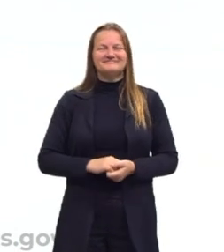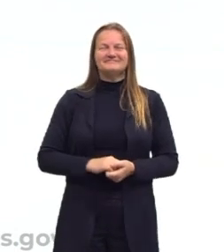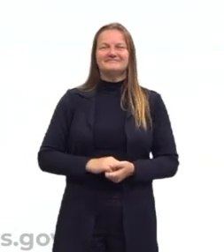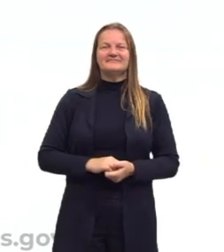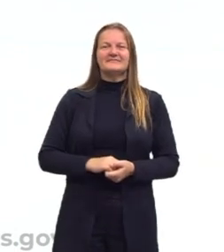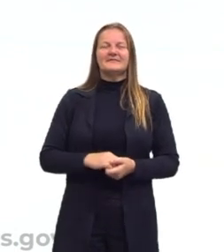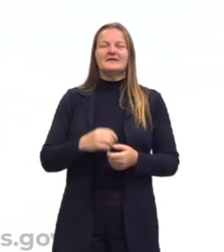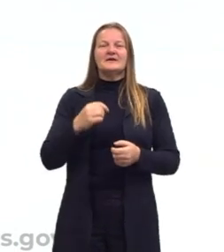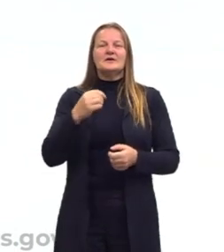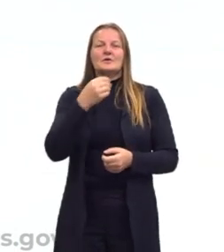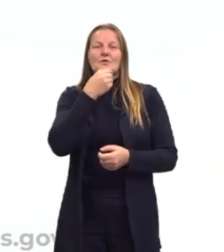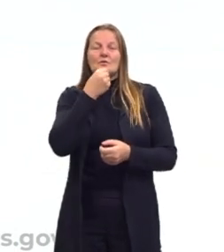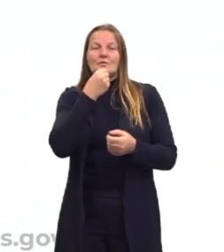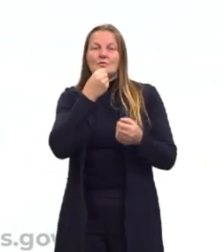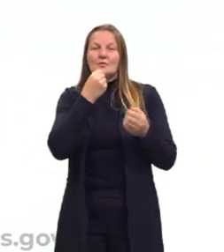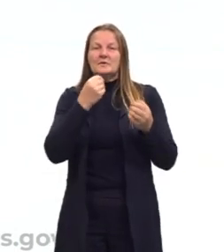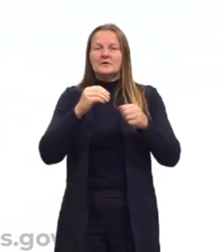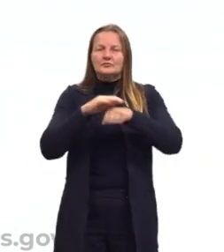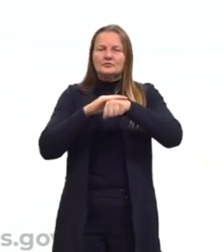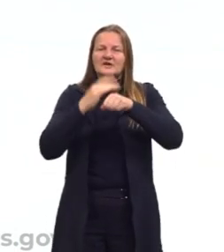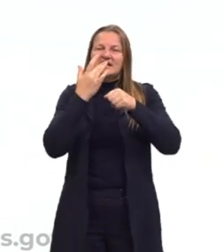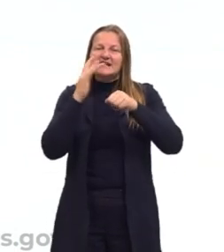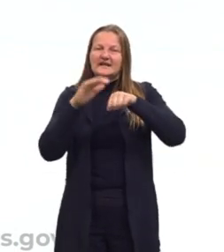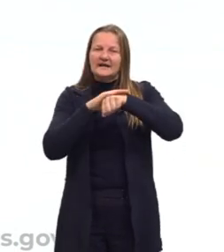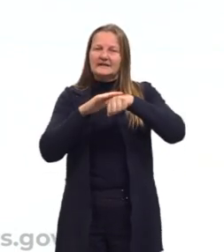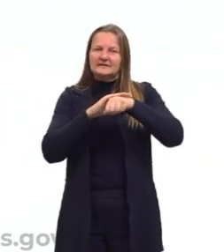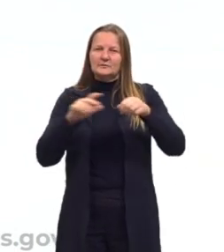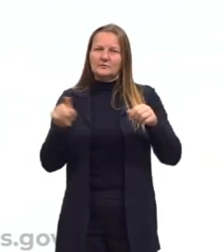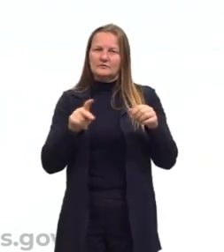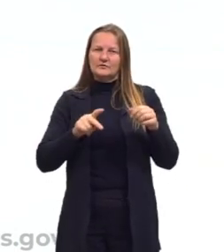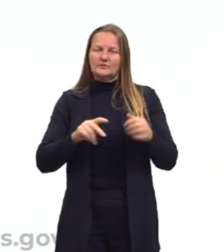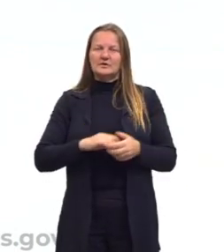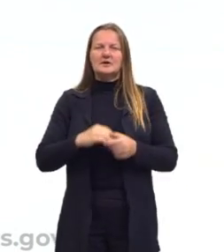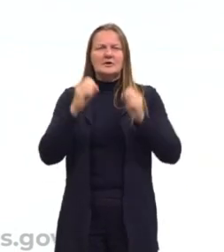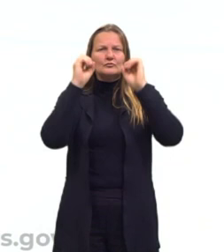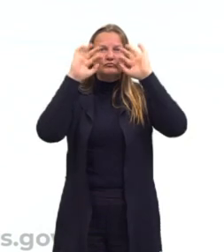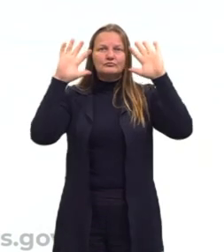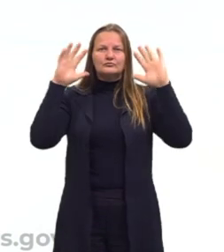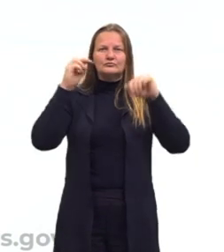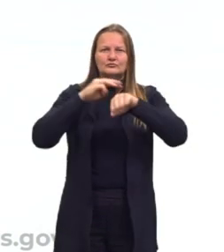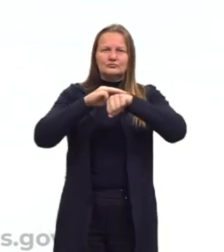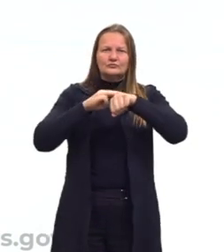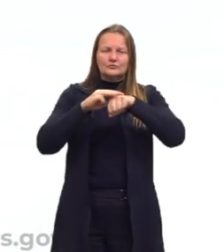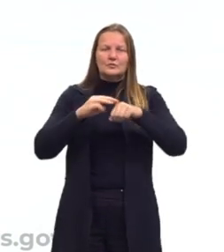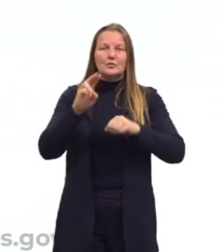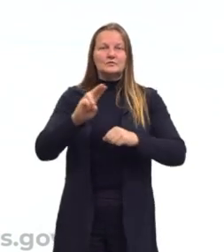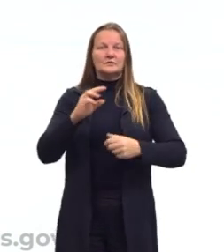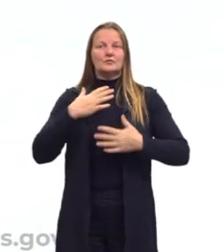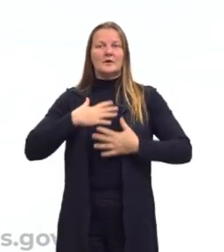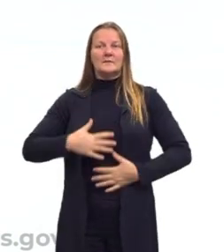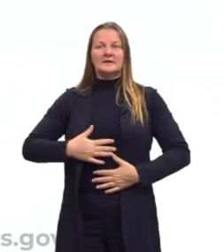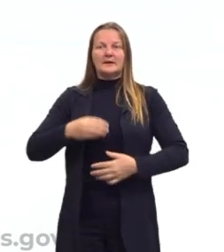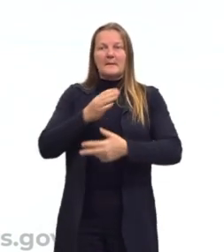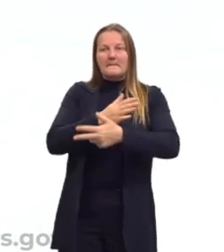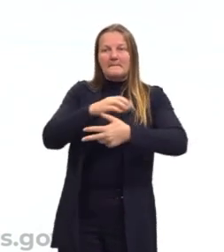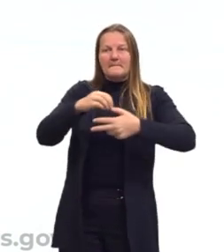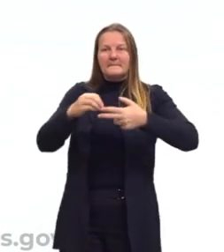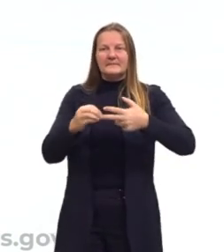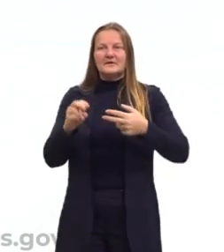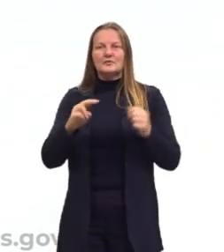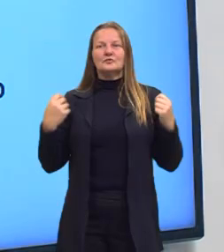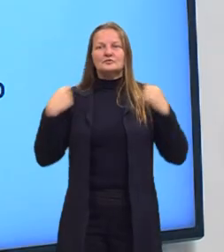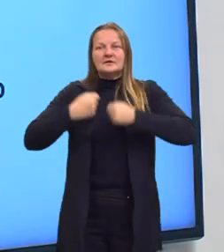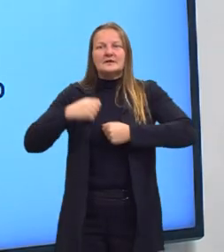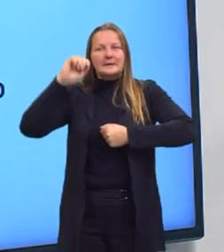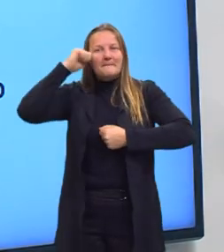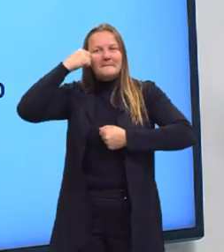sou um sujeito de pele clara, tenho olhos e cabelos castanhos, estou vestindo a camiseta do projeto Pré-Enem, uso uma jaqueta